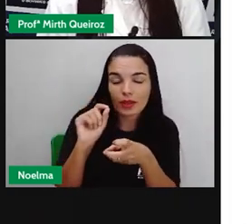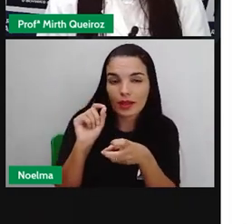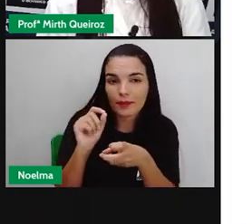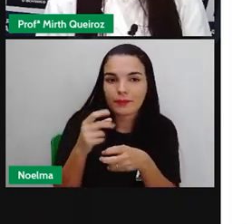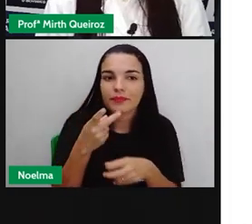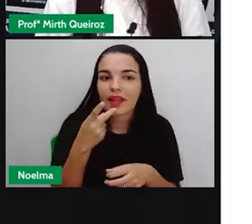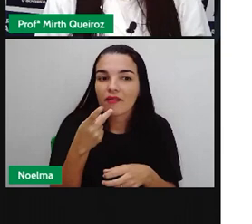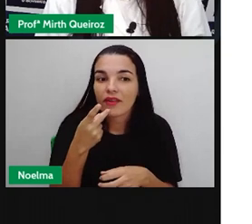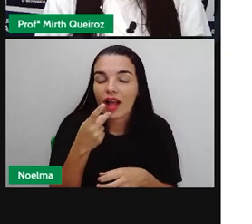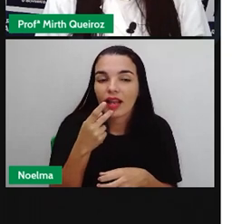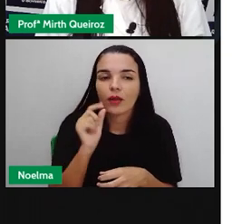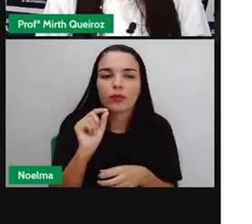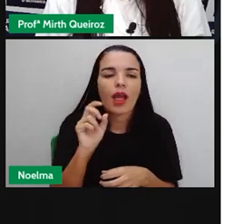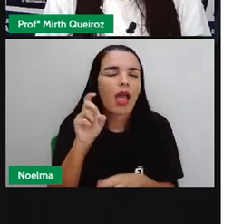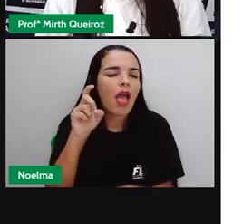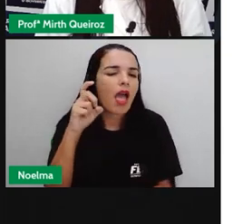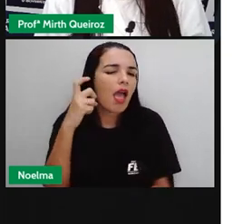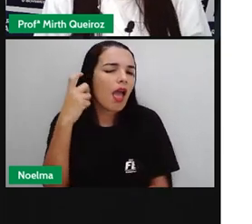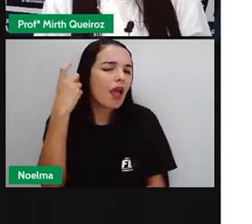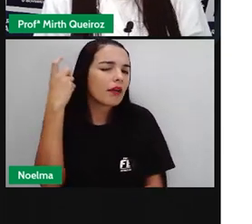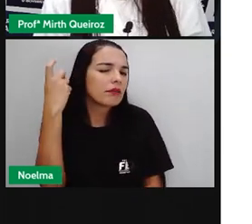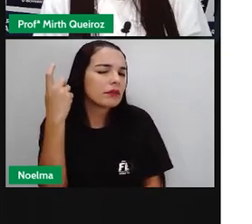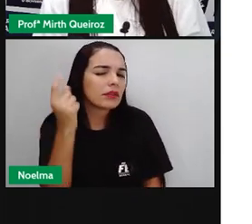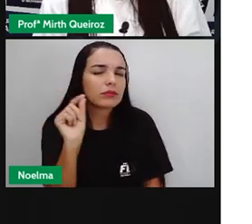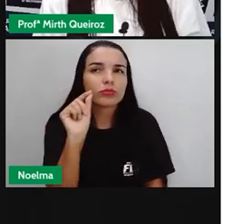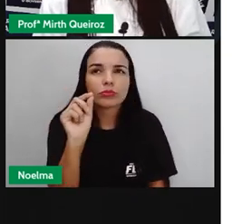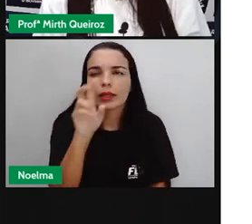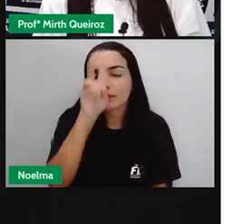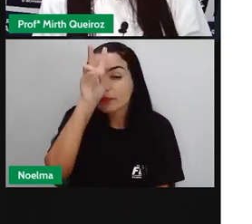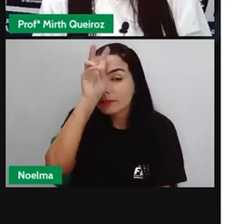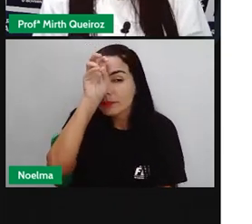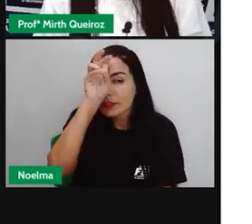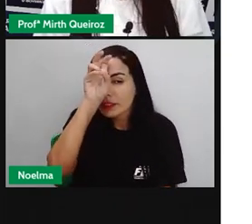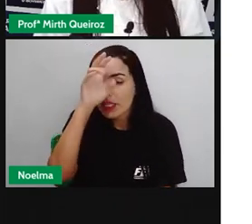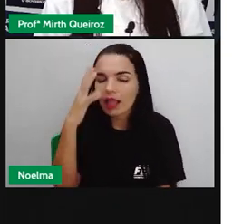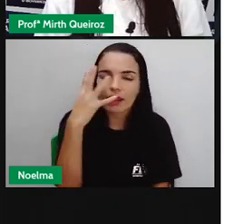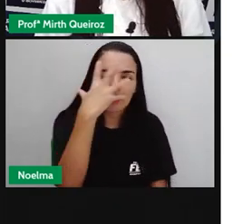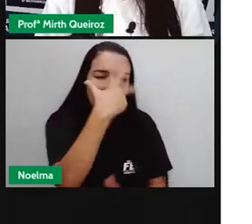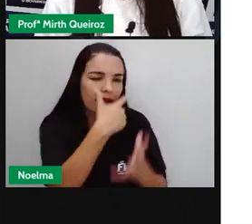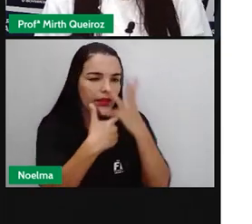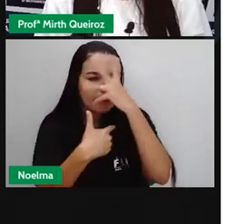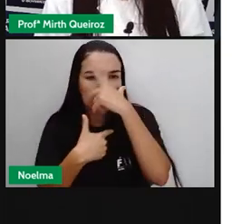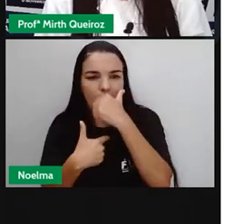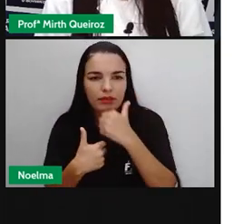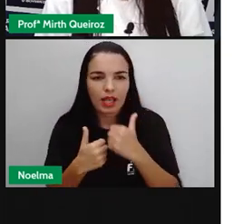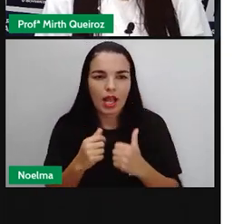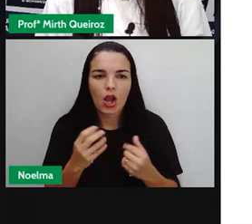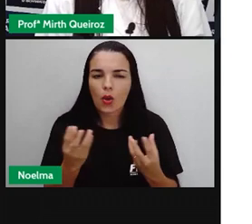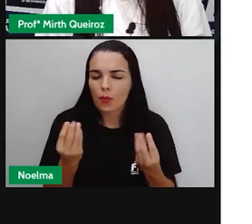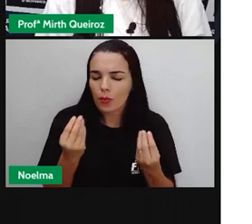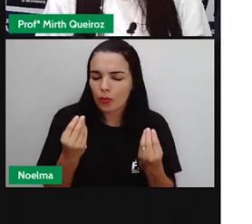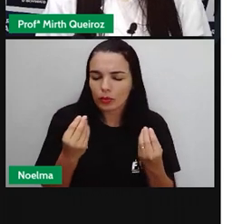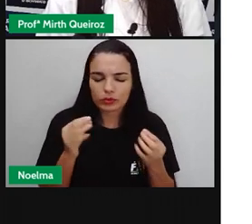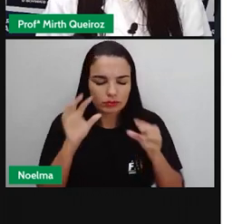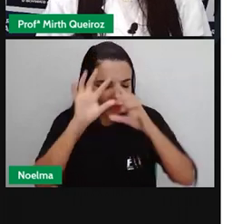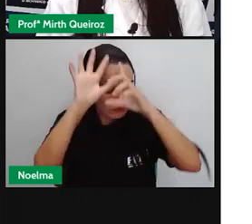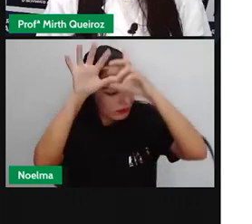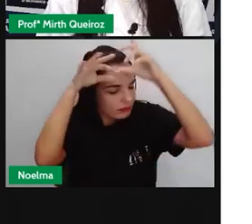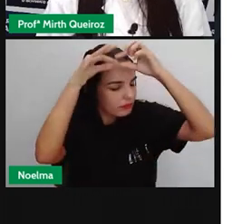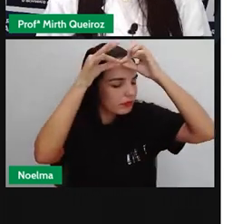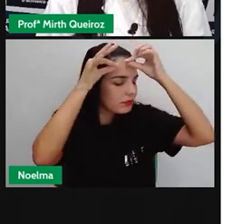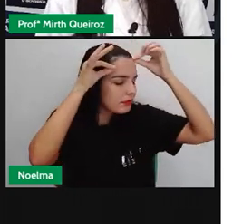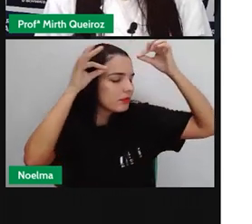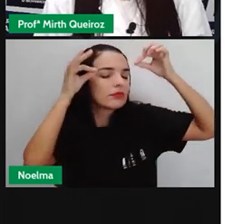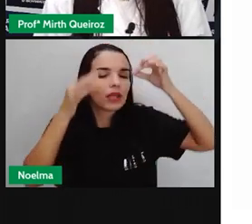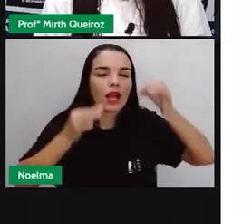narrador. Era uma vez uma baratinha linda que gostava muito de se enfeitar com uma fita no